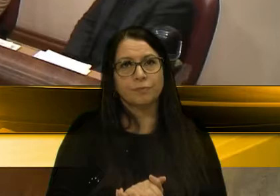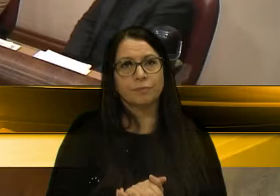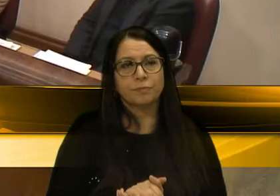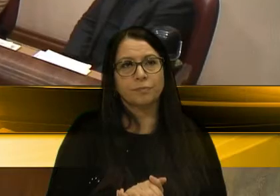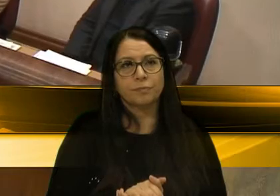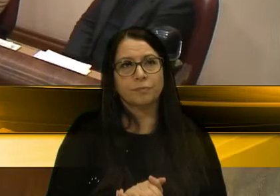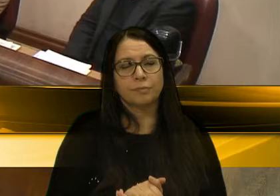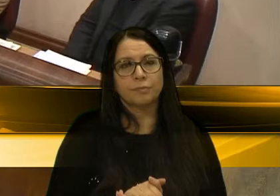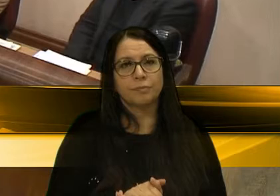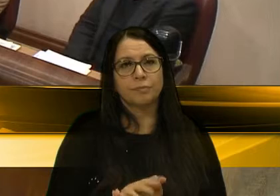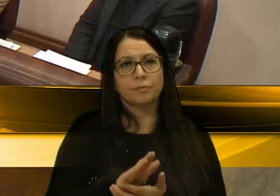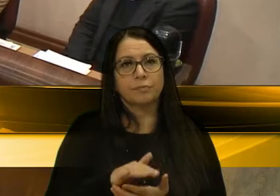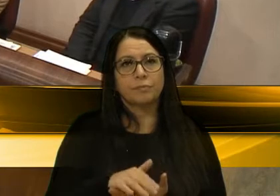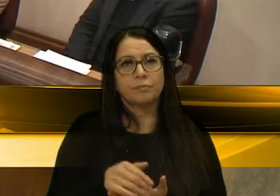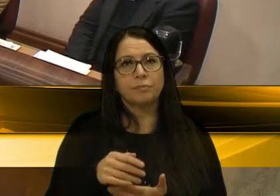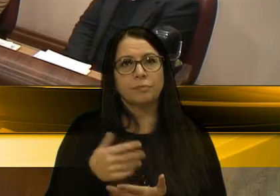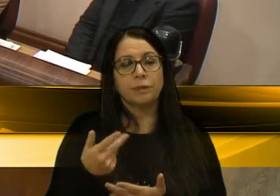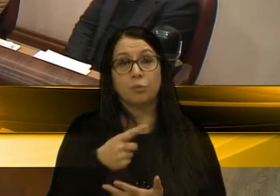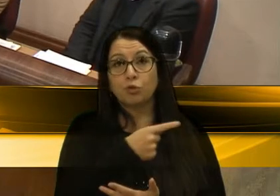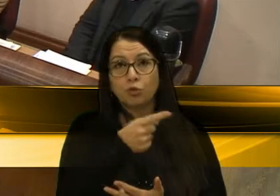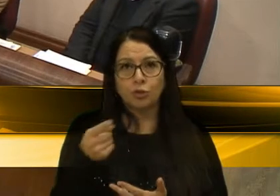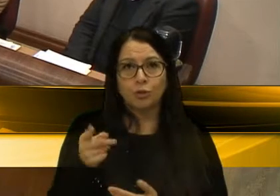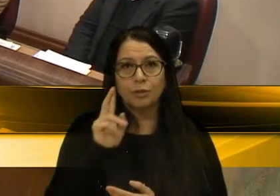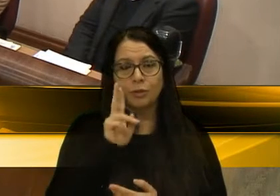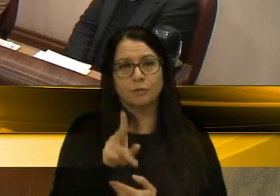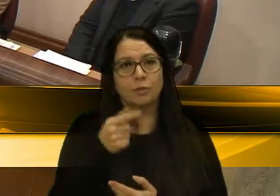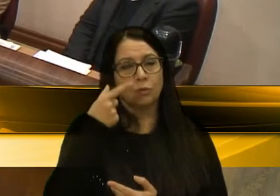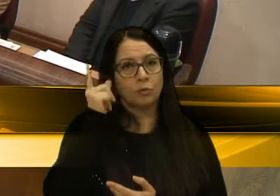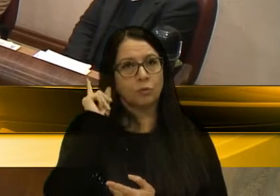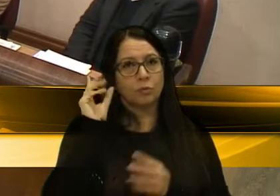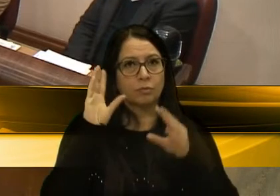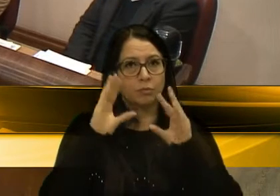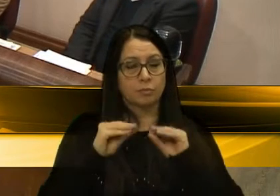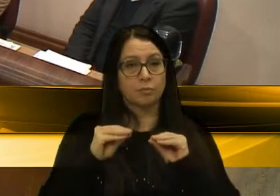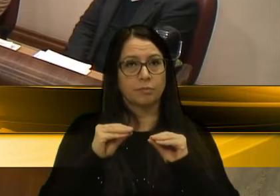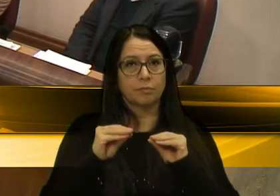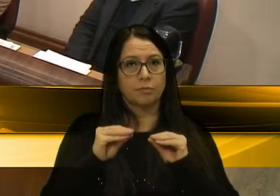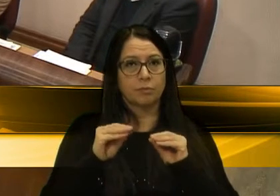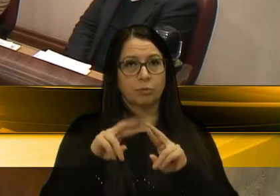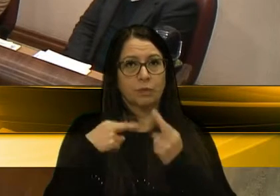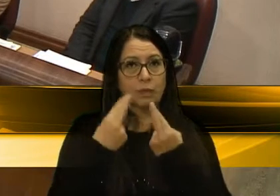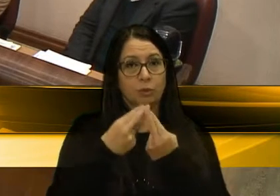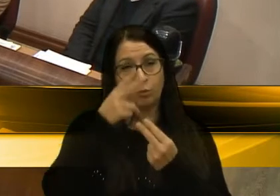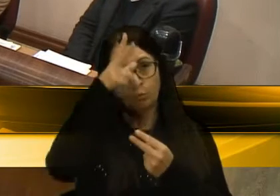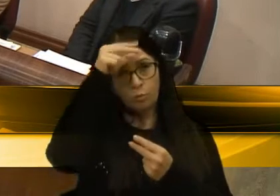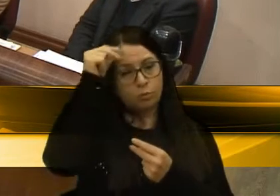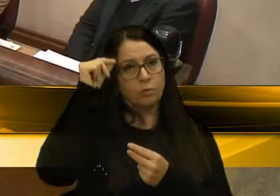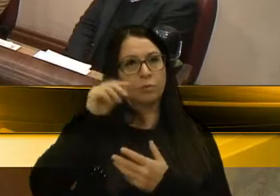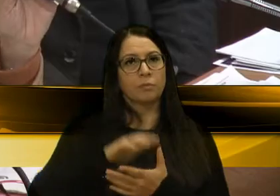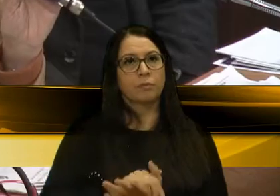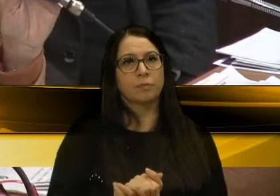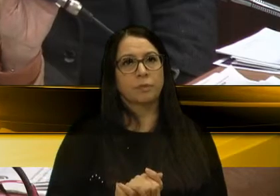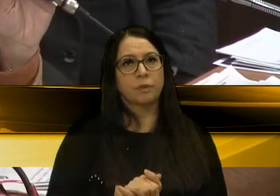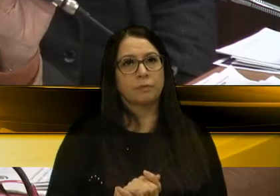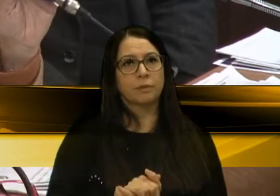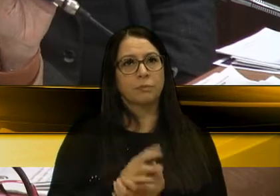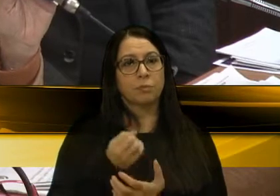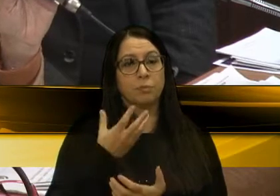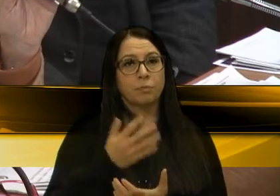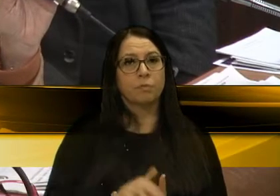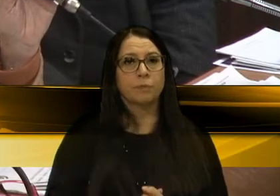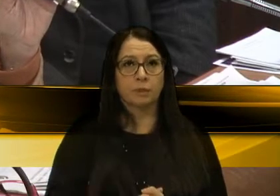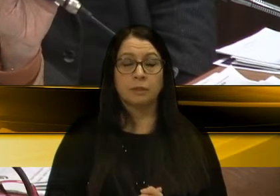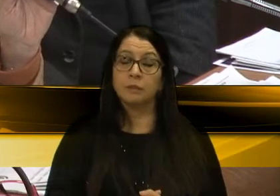e demais vereadores, muitos de nós estávamos aqui ontem à noite, em uma audiência pública muito, muito boa.